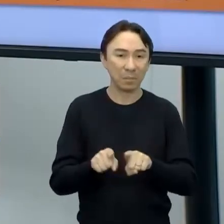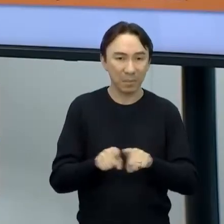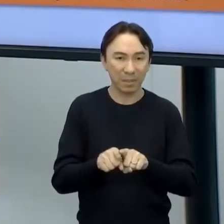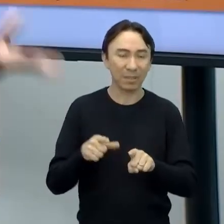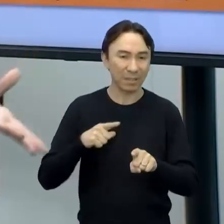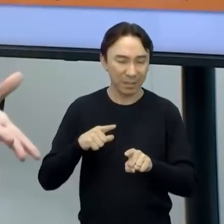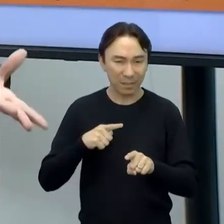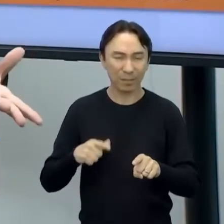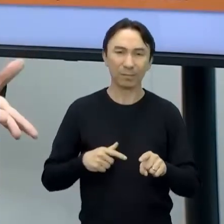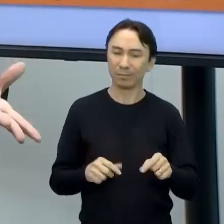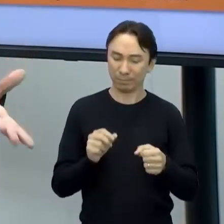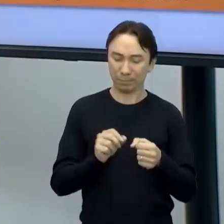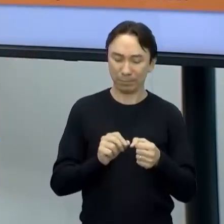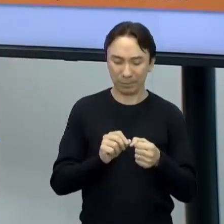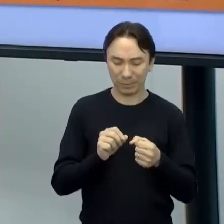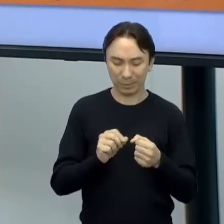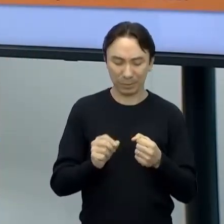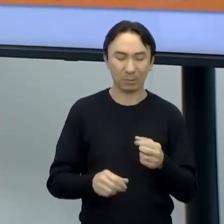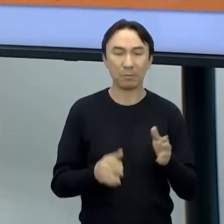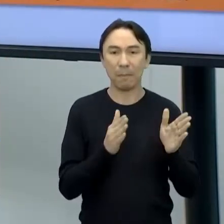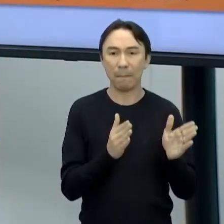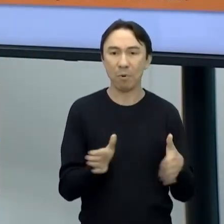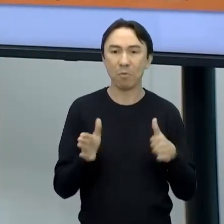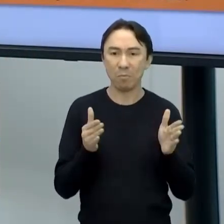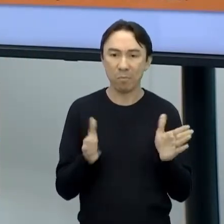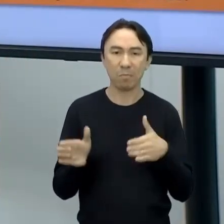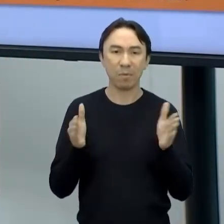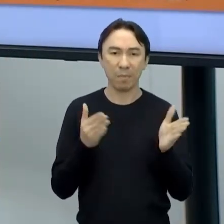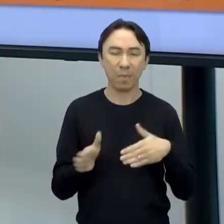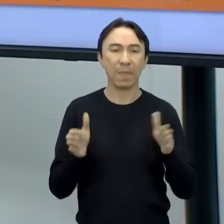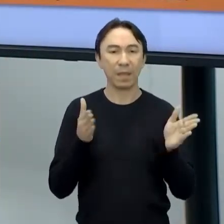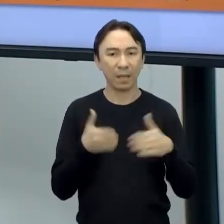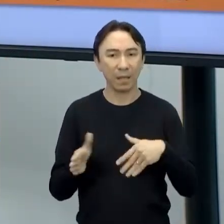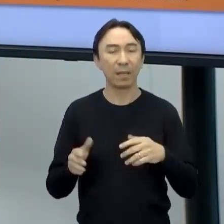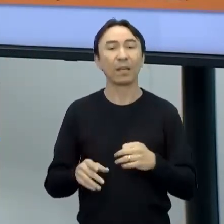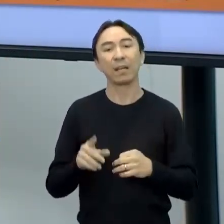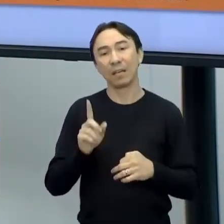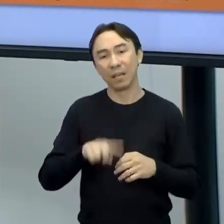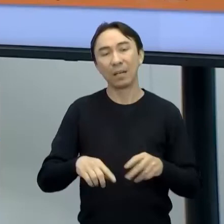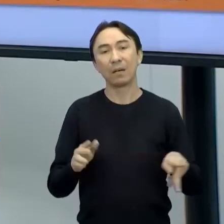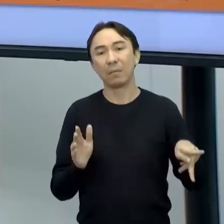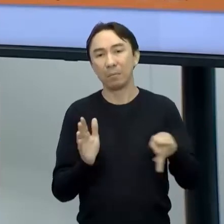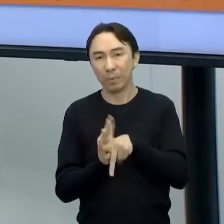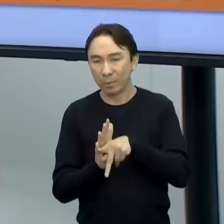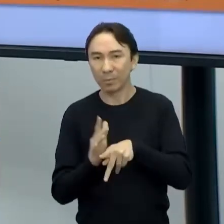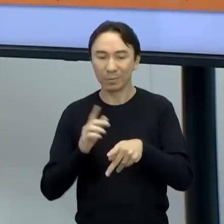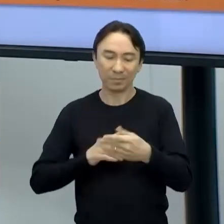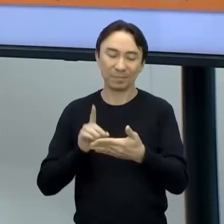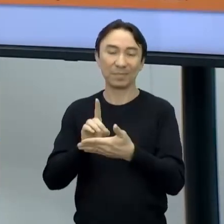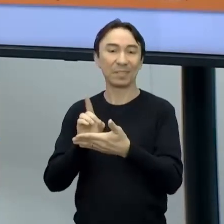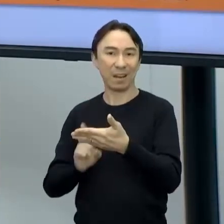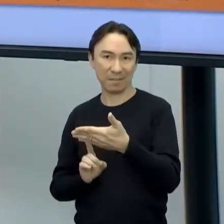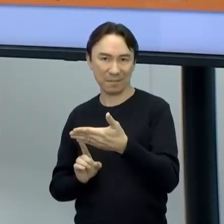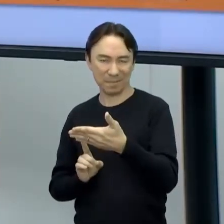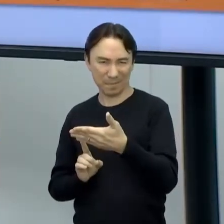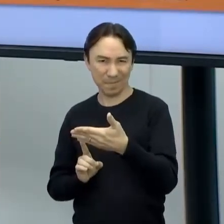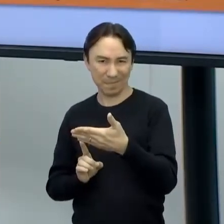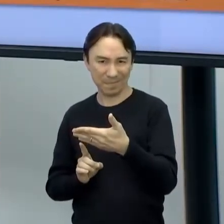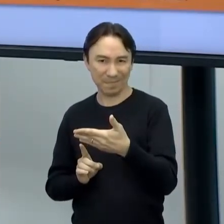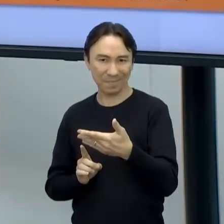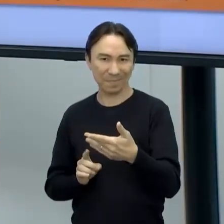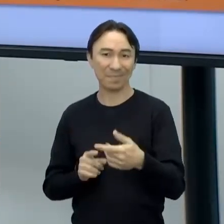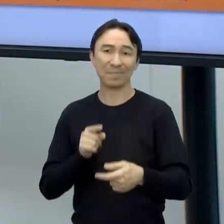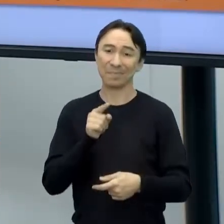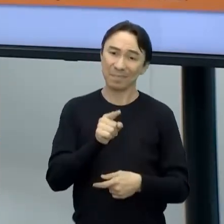em longa escala, ele torna-se um produto de design e não um produto de artesanato. Então, isso aí,